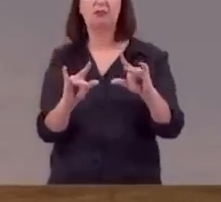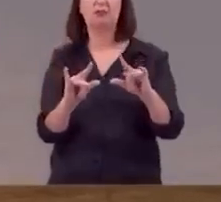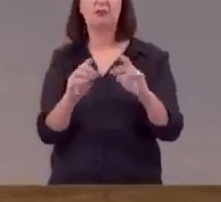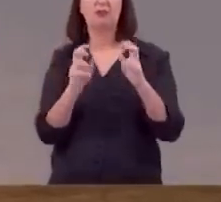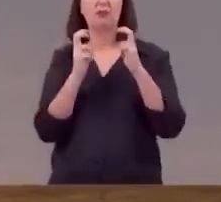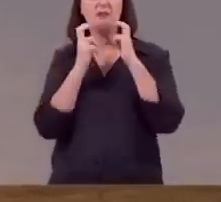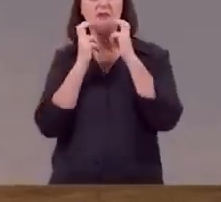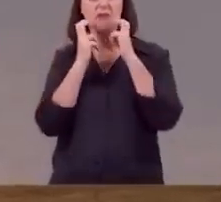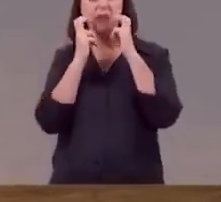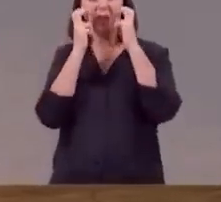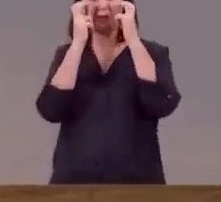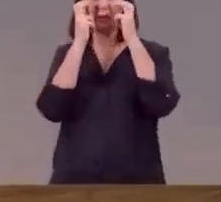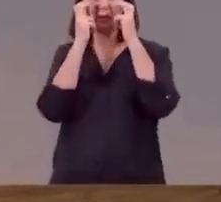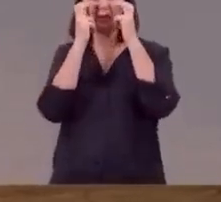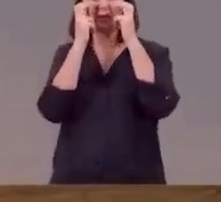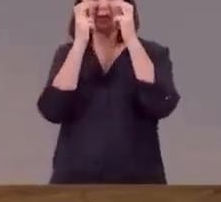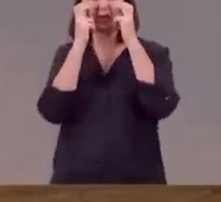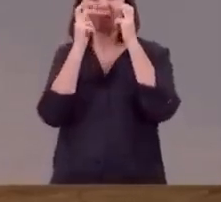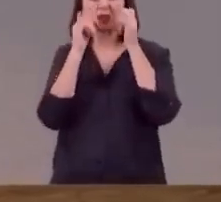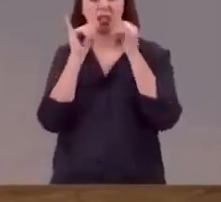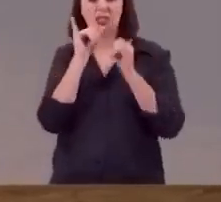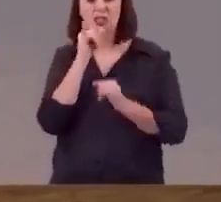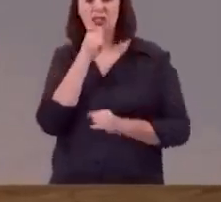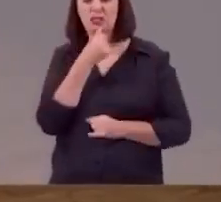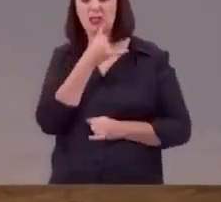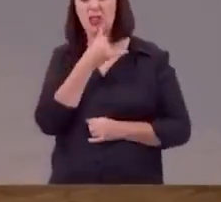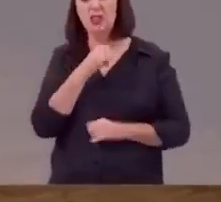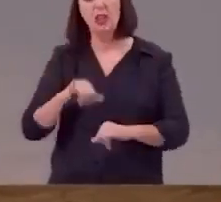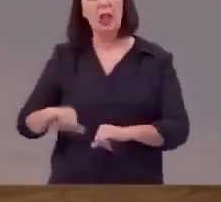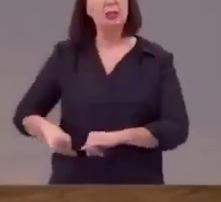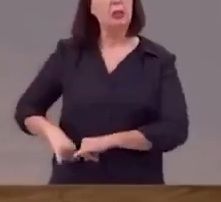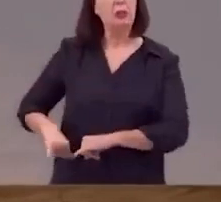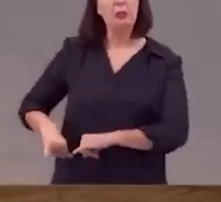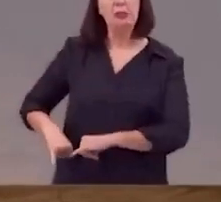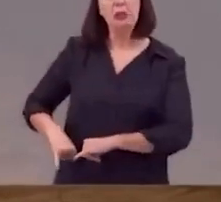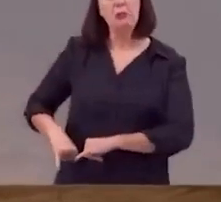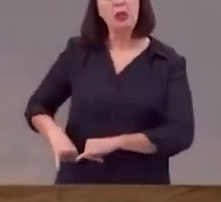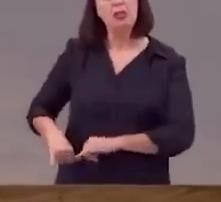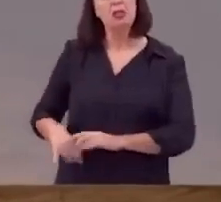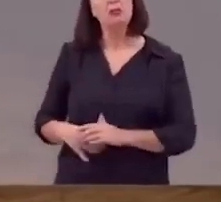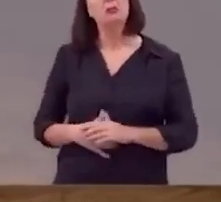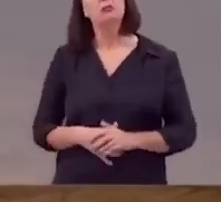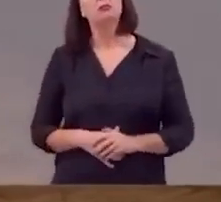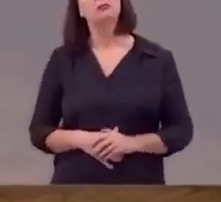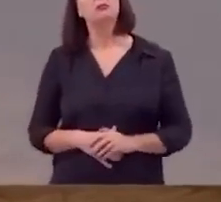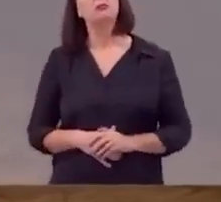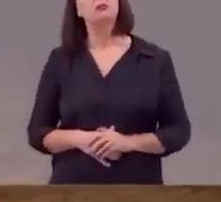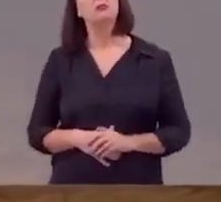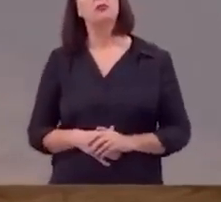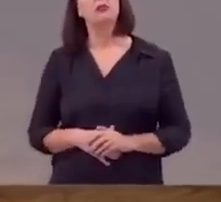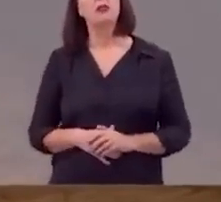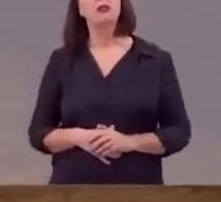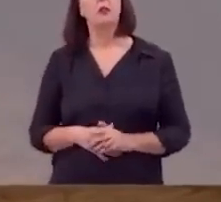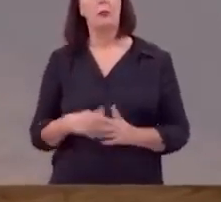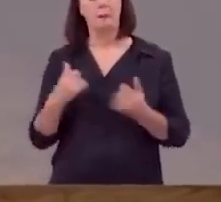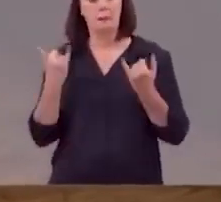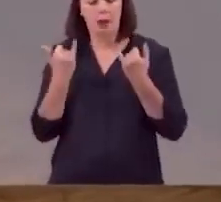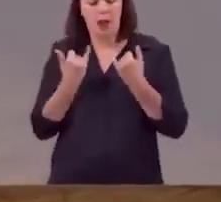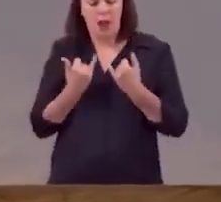vergonha de opróbrio de tristeza de dor ele ficou magro